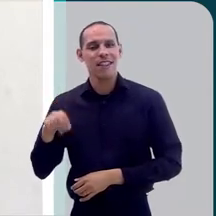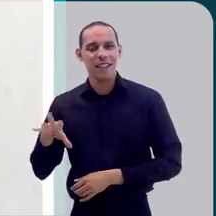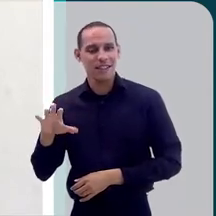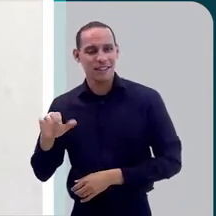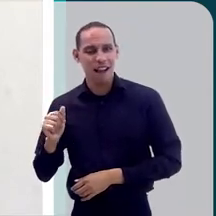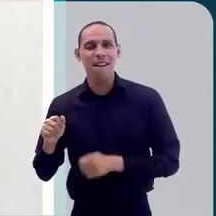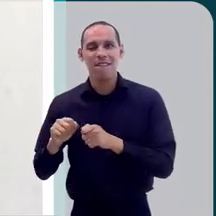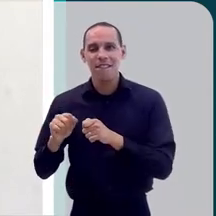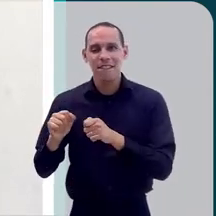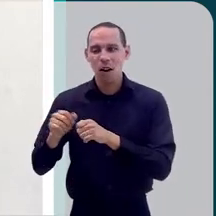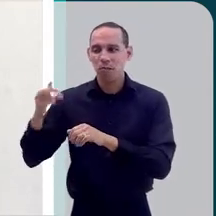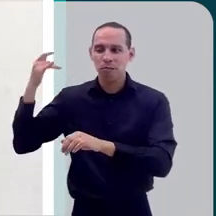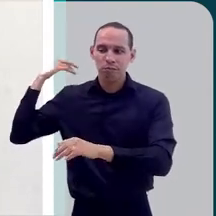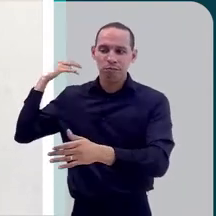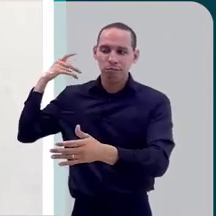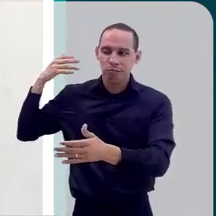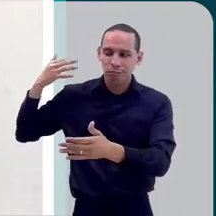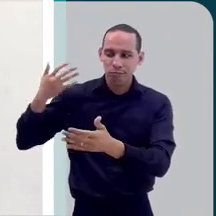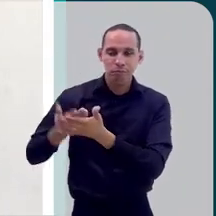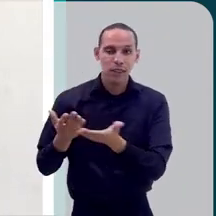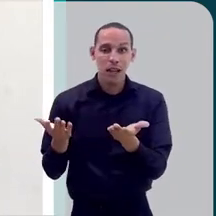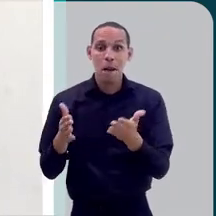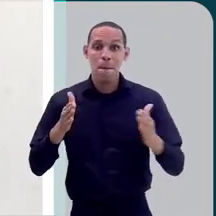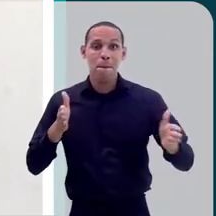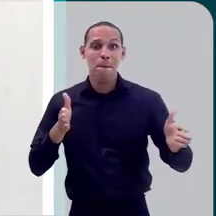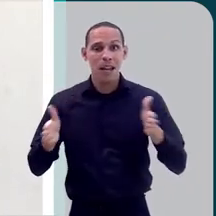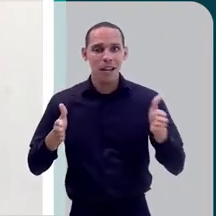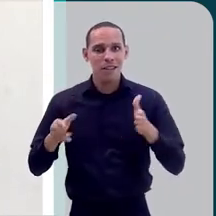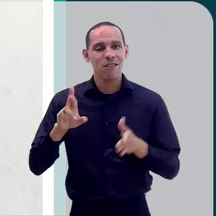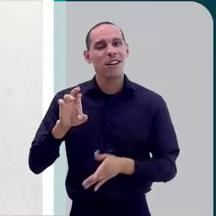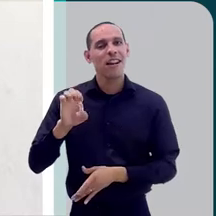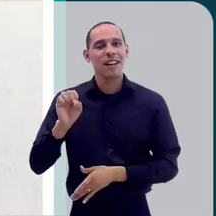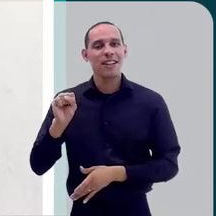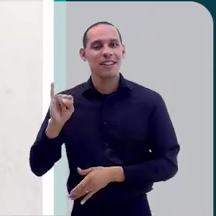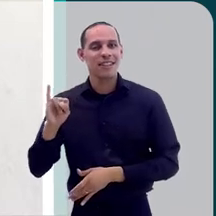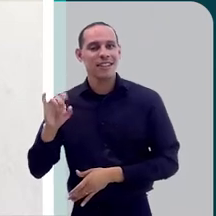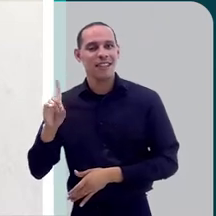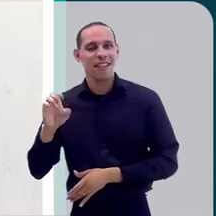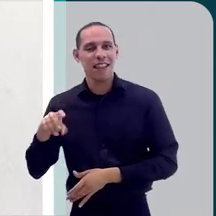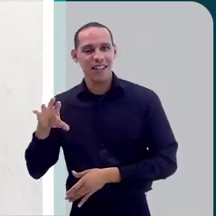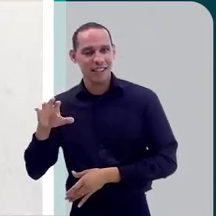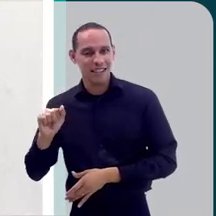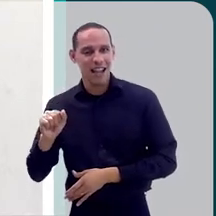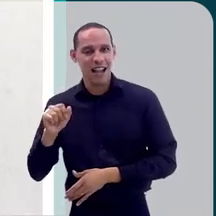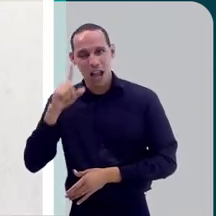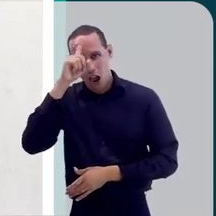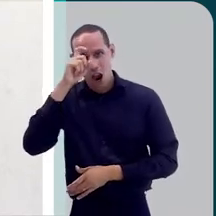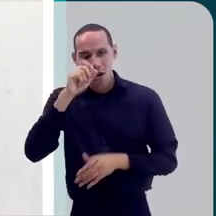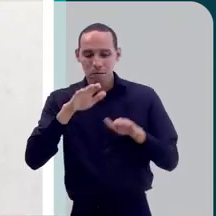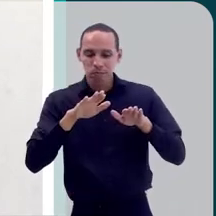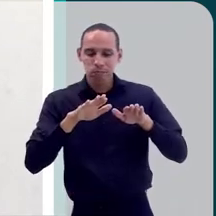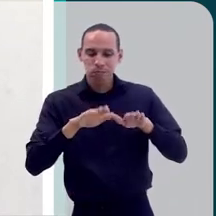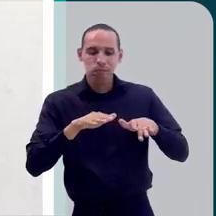me lembro muito bem da minha residência. E residência médica é um trabalho extremamente